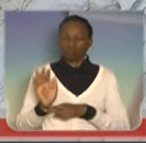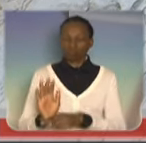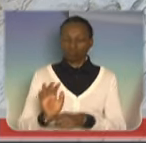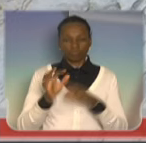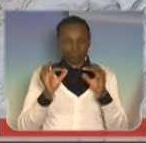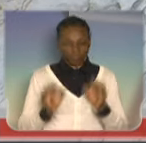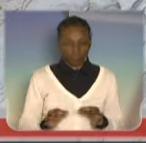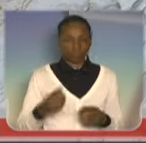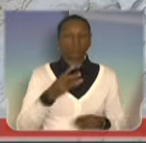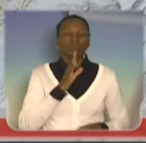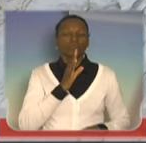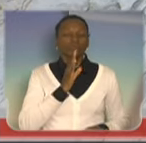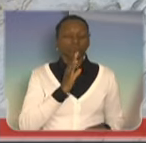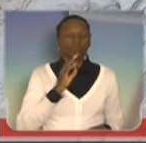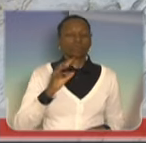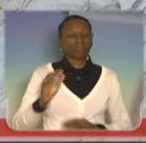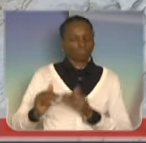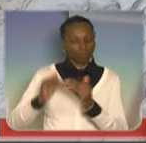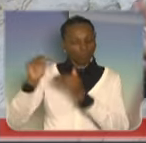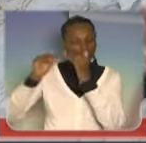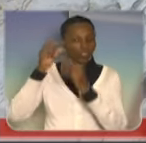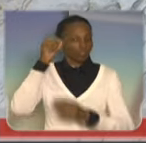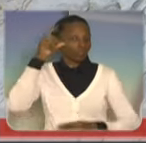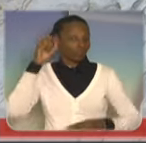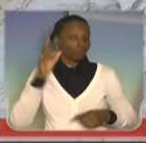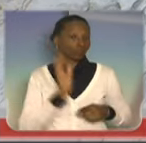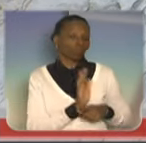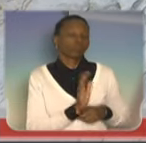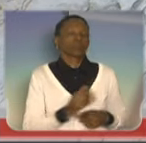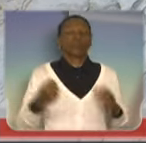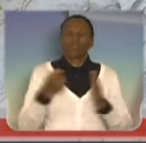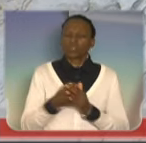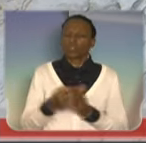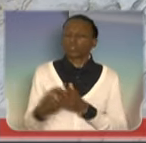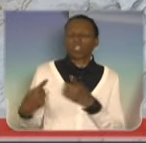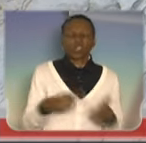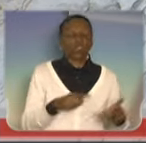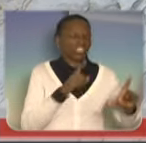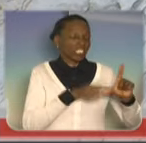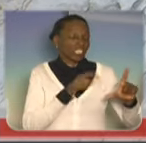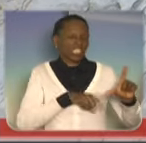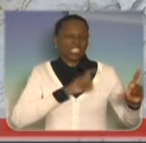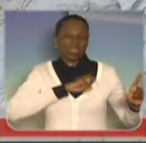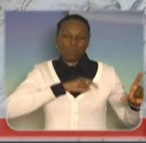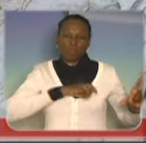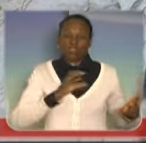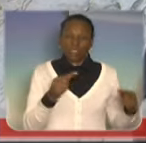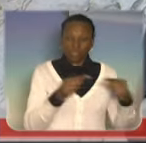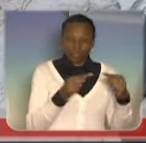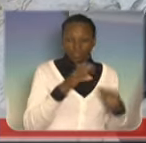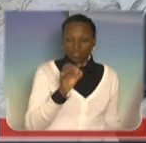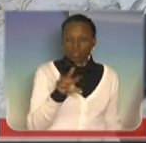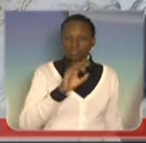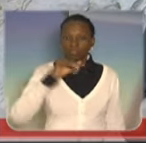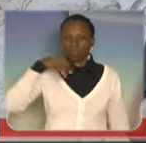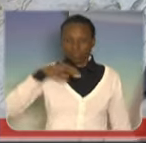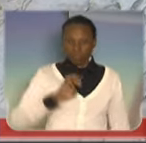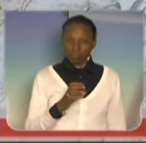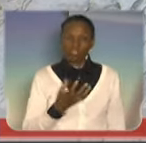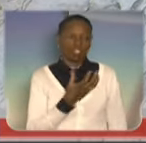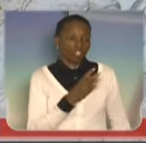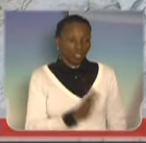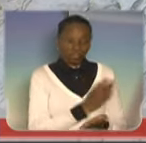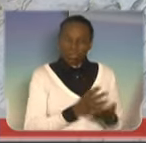um processo cultural, e total apoio também no combate a esse tipo de letra perniciosa e criminosa que algumas pessoas querem fazer.